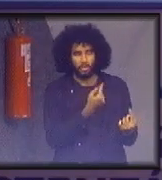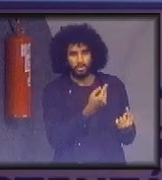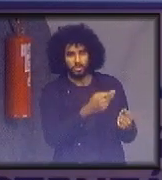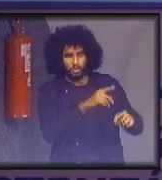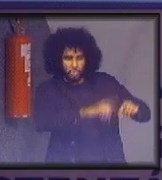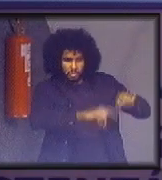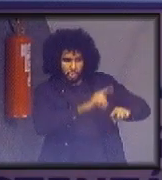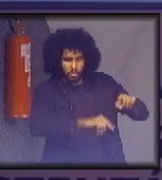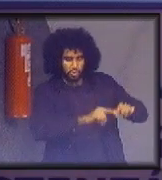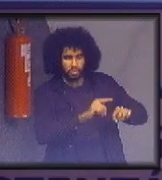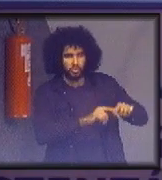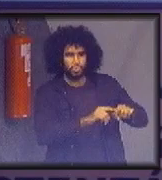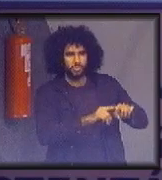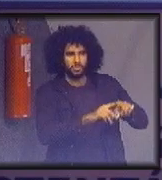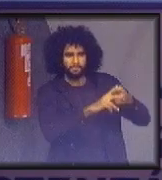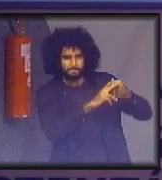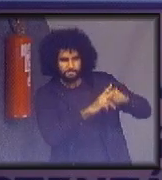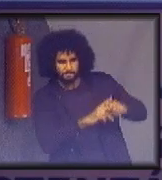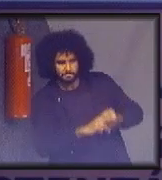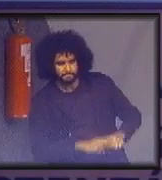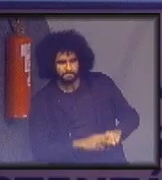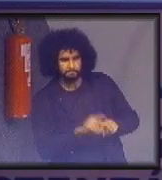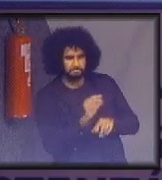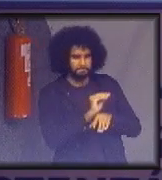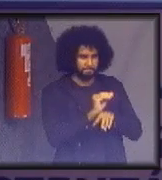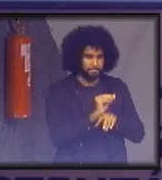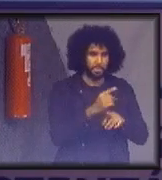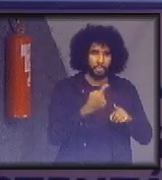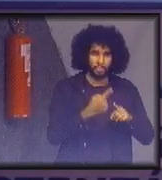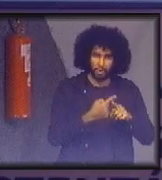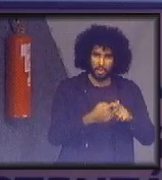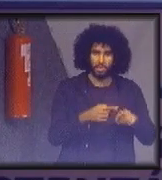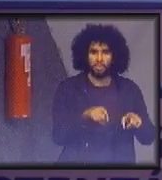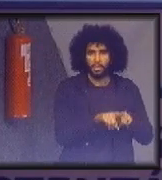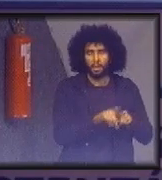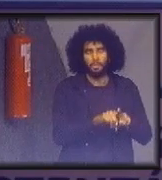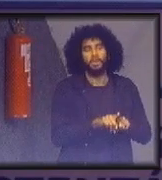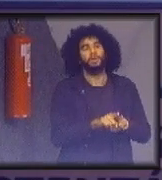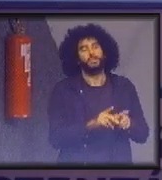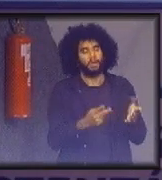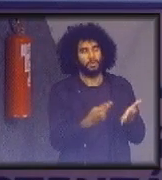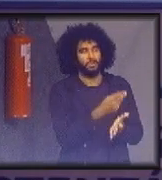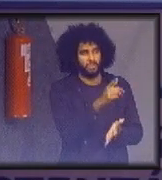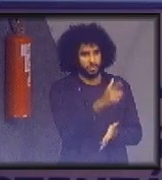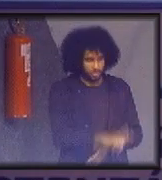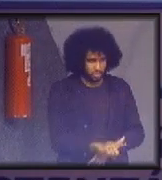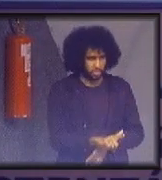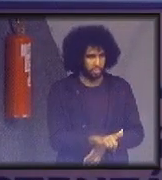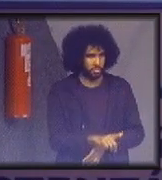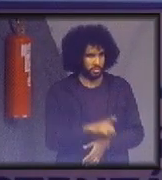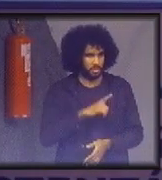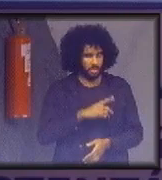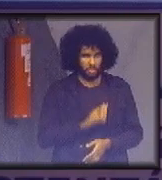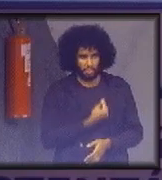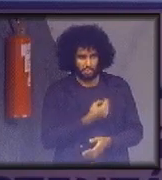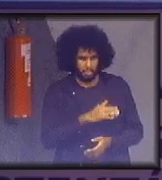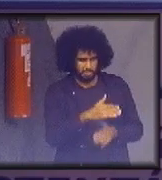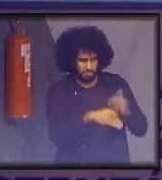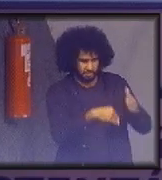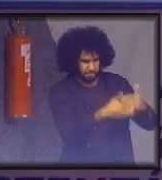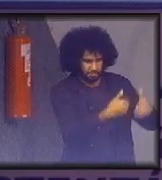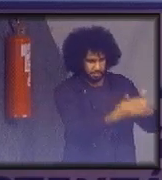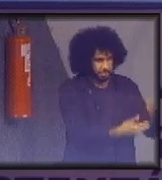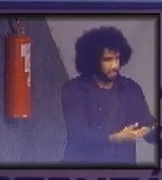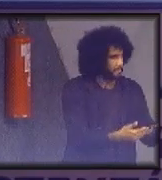e consertando o produto para que a mesma coisa aconteça, para estender a vida útil. E aqui, então, é só comprar o produto